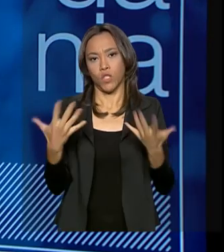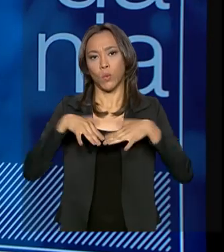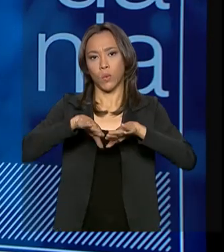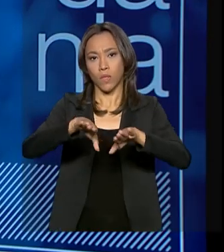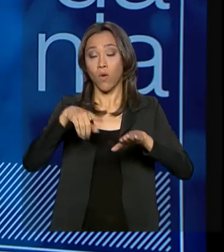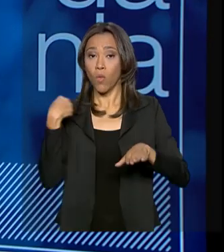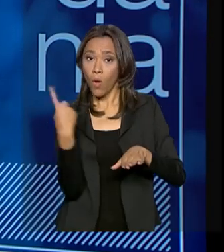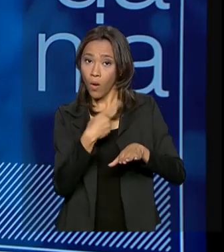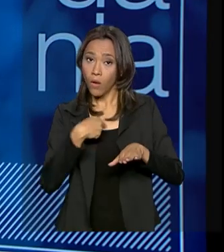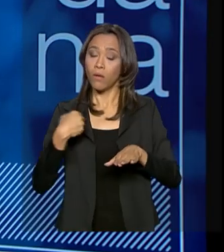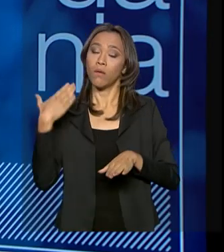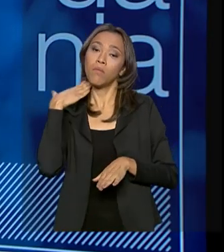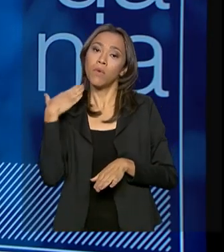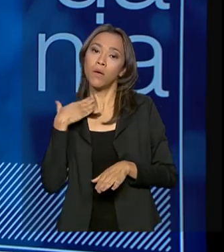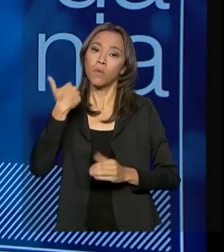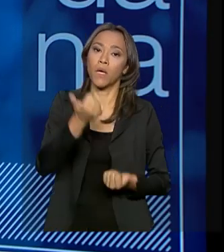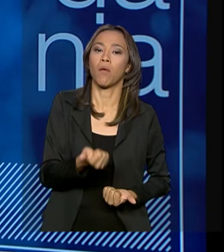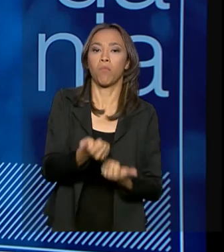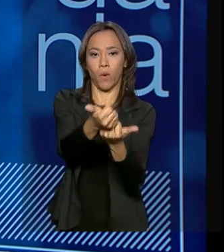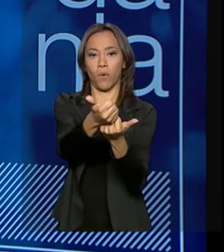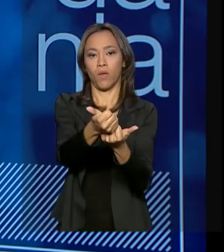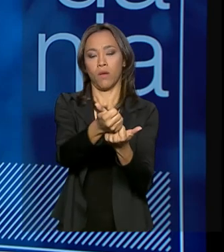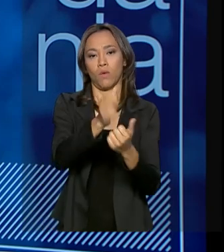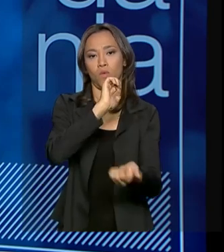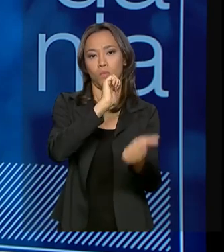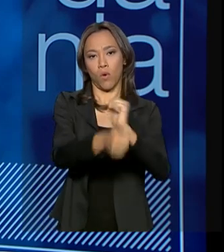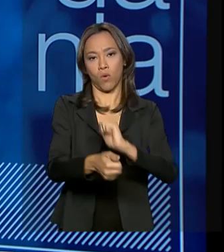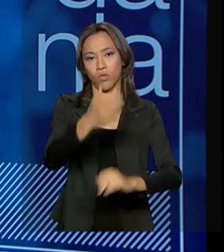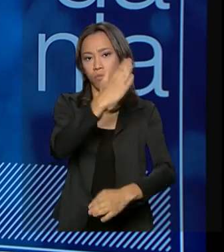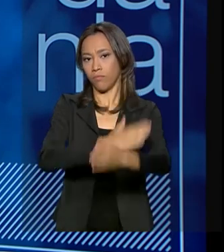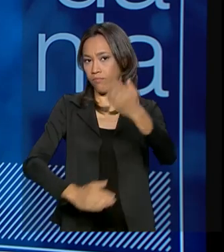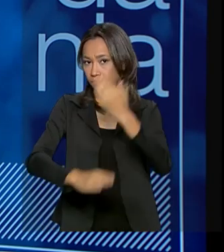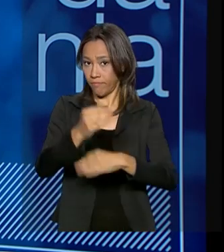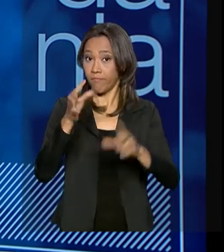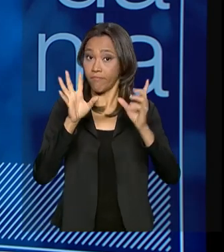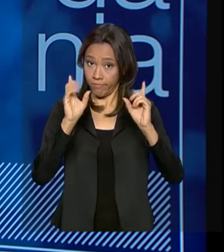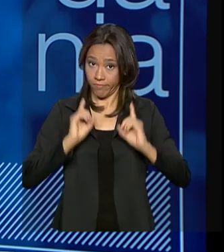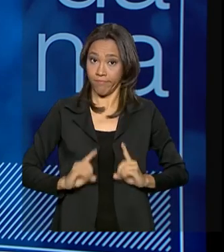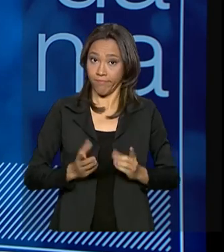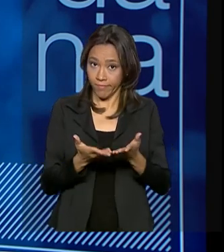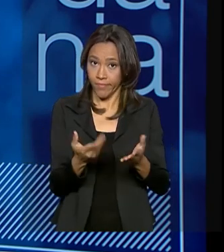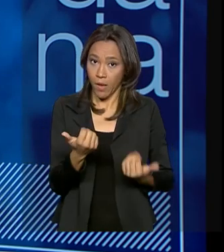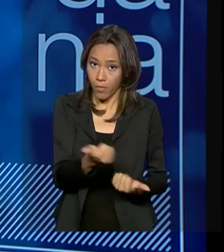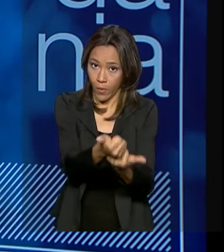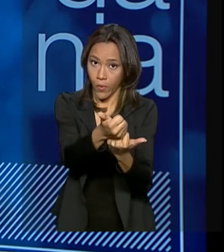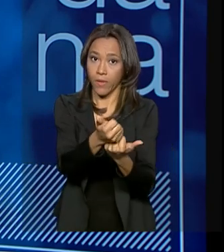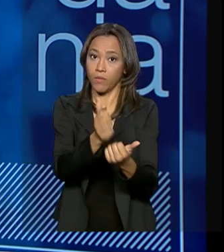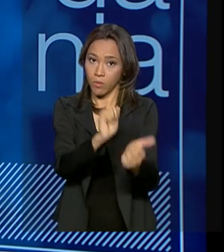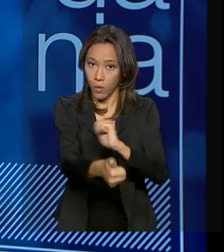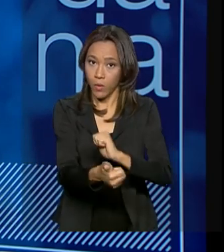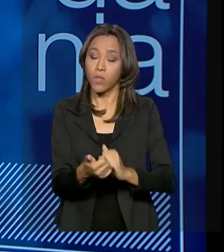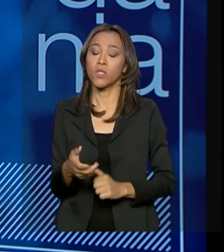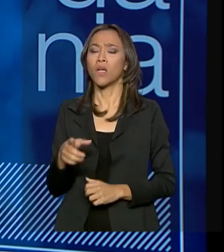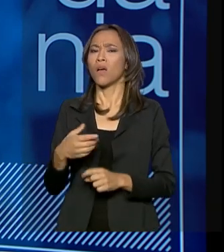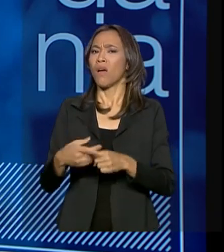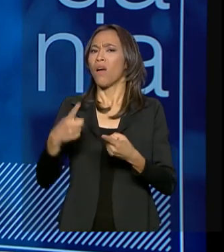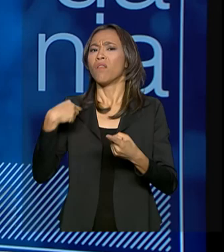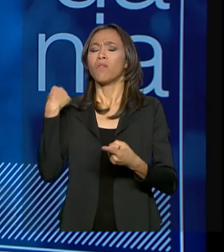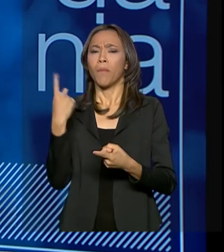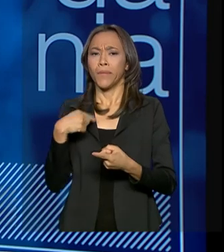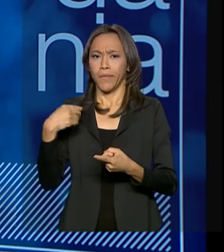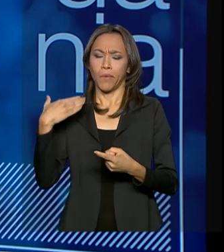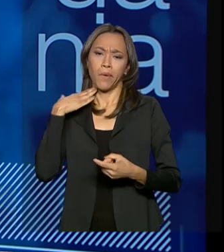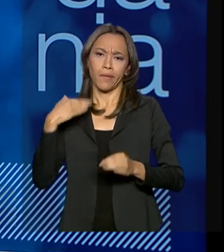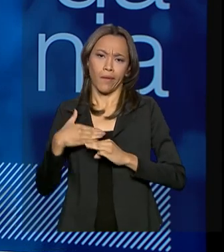patrocina o esporte paralímpico, e vamos além disso. A Caixa patrocinava o Flamengo, por